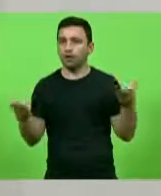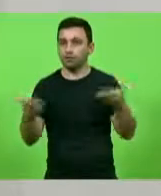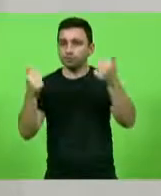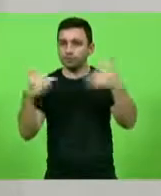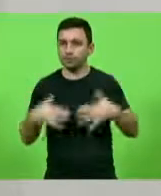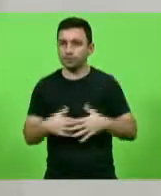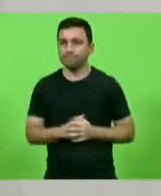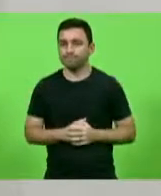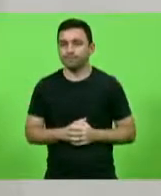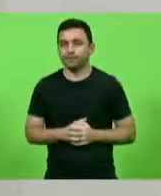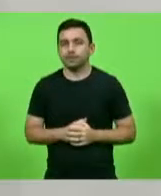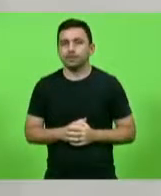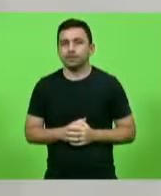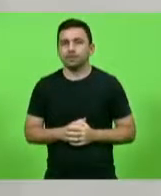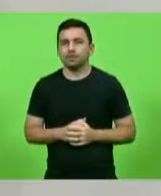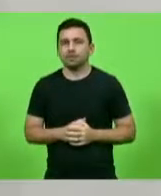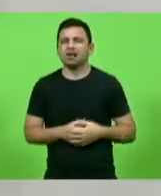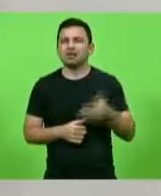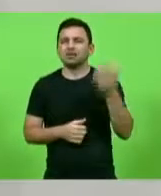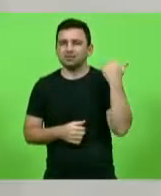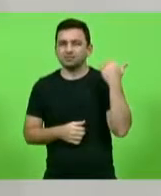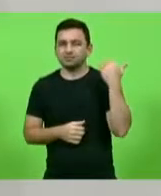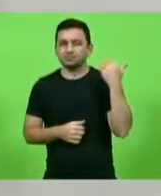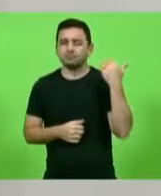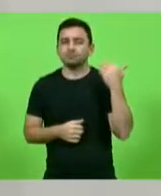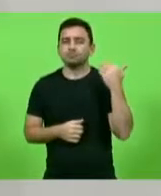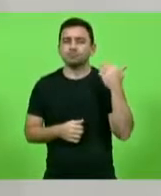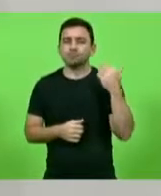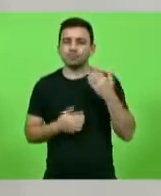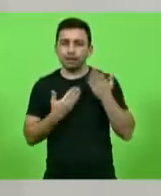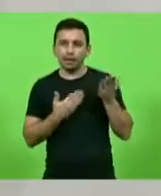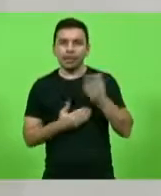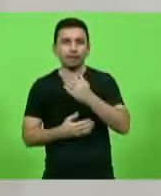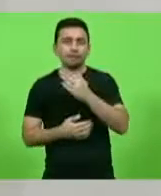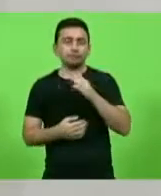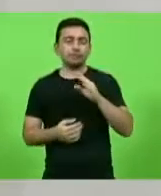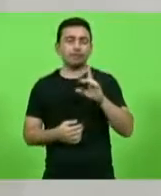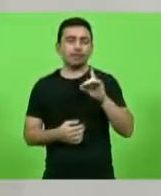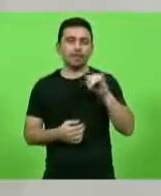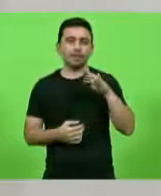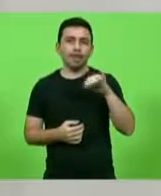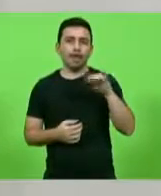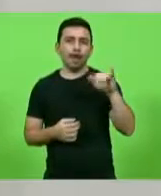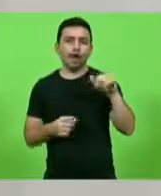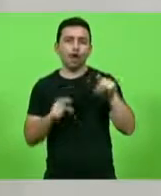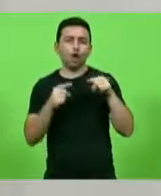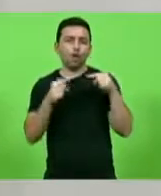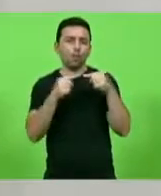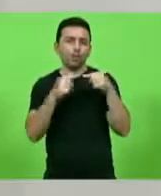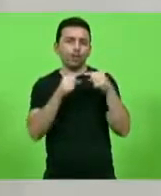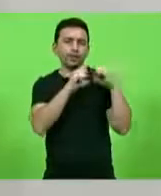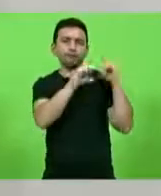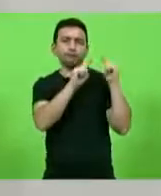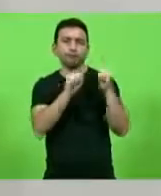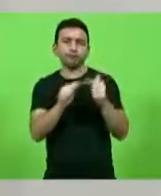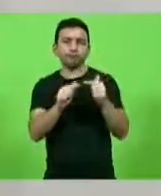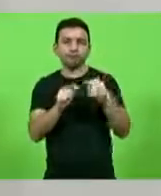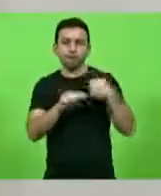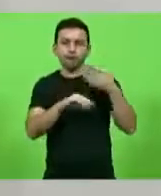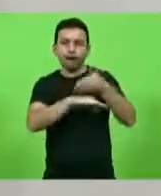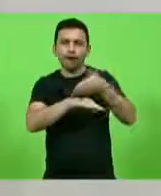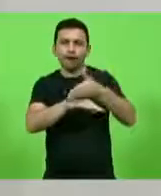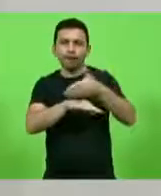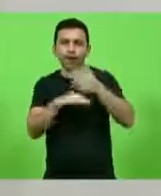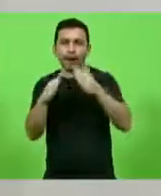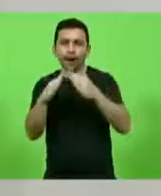frequentamos, quando ainda entendíamos que a Daniela poderia representar os interesses conservadores, frequentamos a casa dela, conversamos